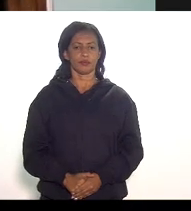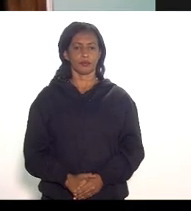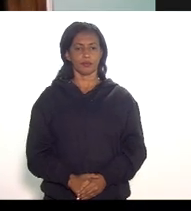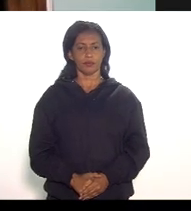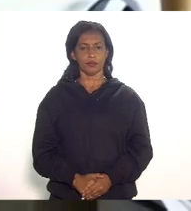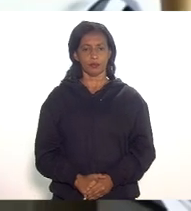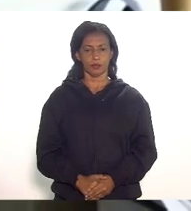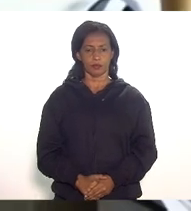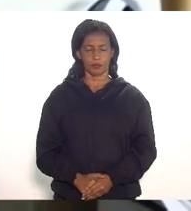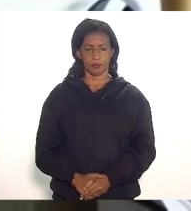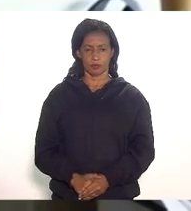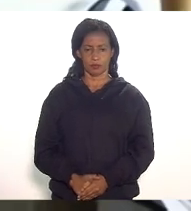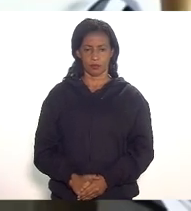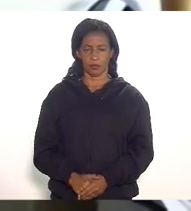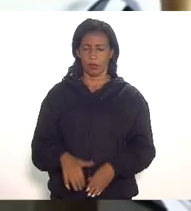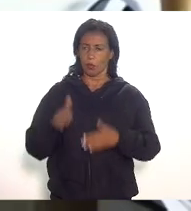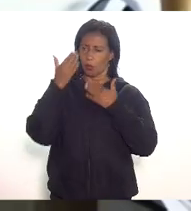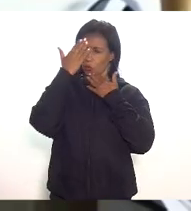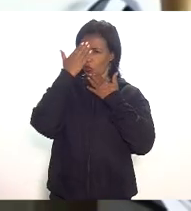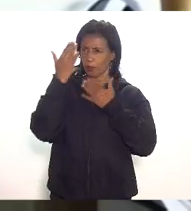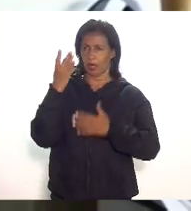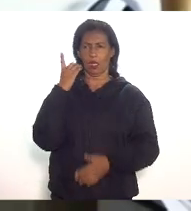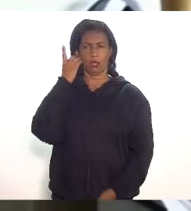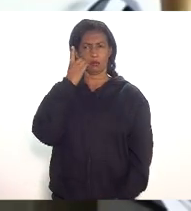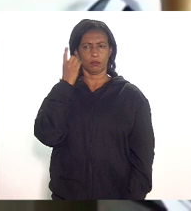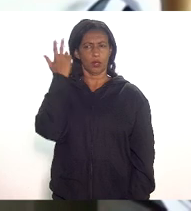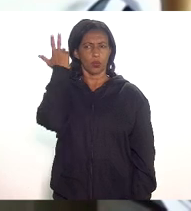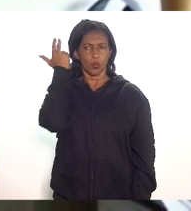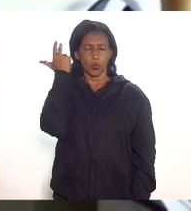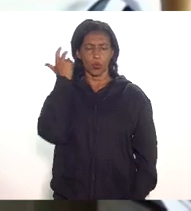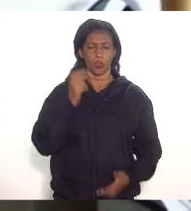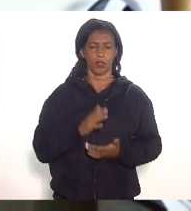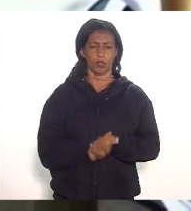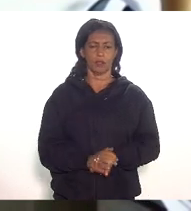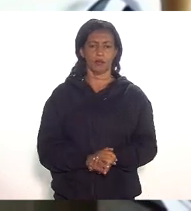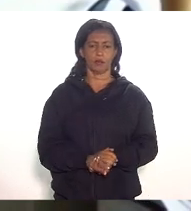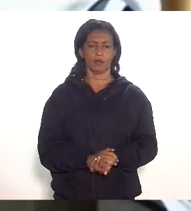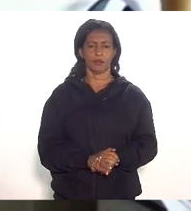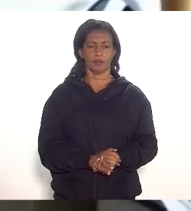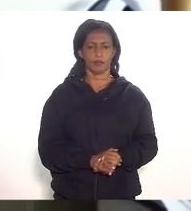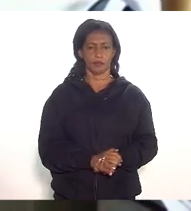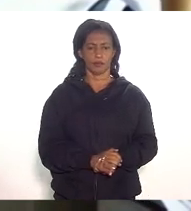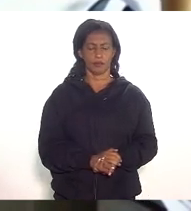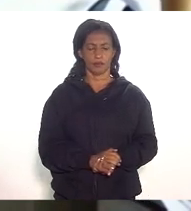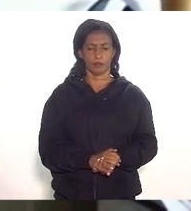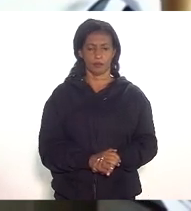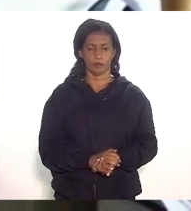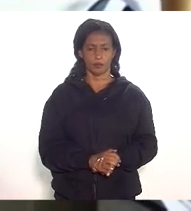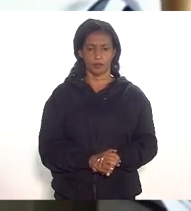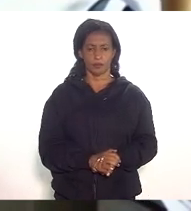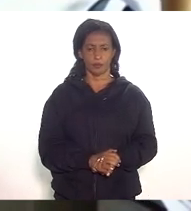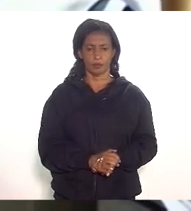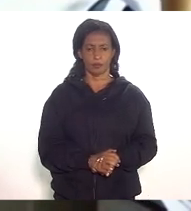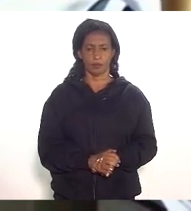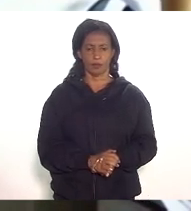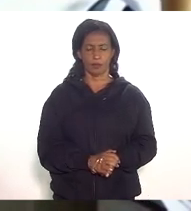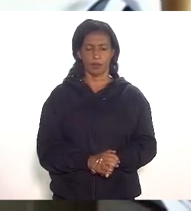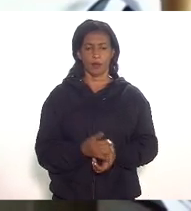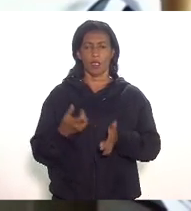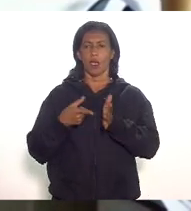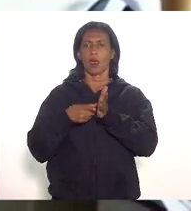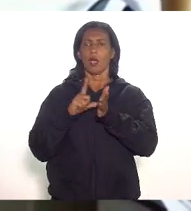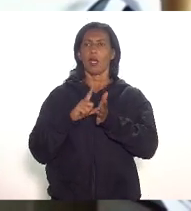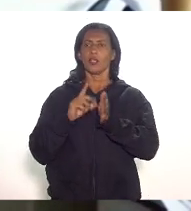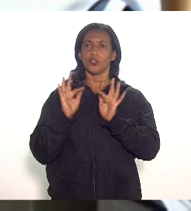arrumo obrigado deputado Eleonar eu arrumo os senhores presentes antes que eu faça a fala de